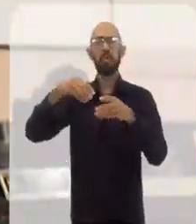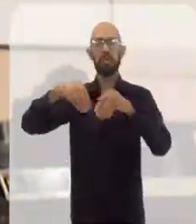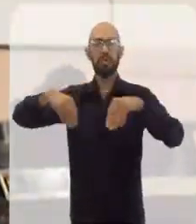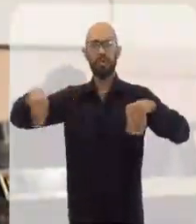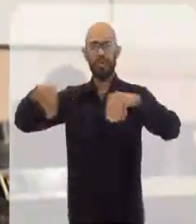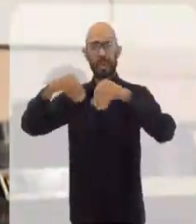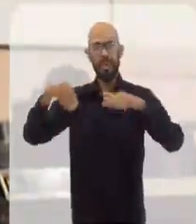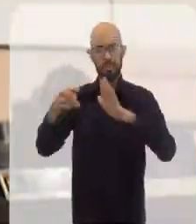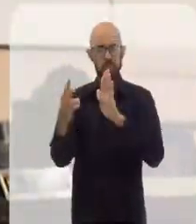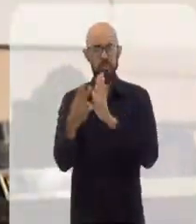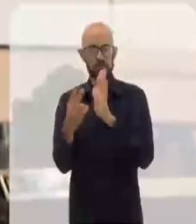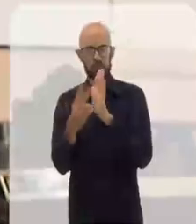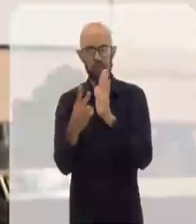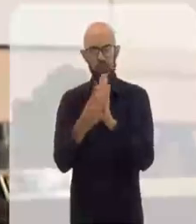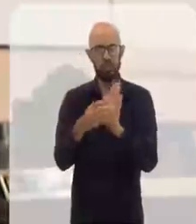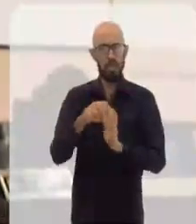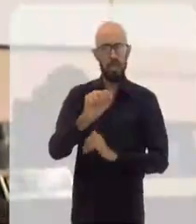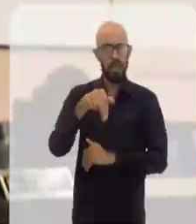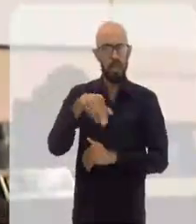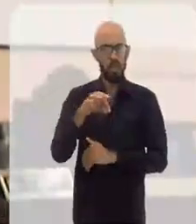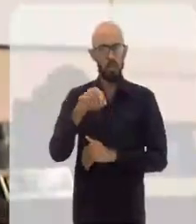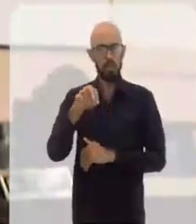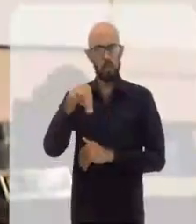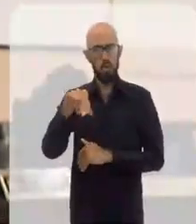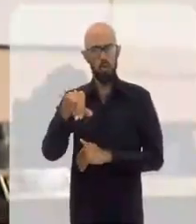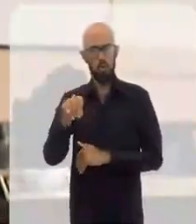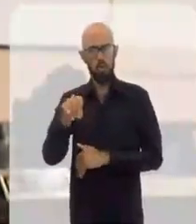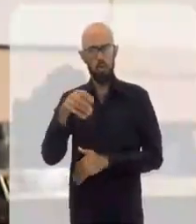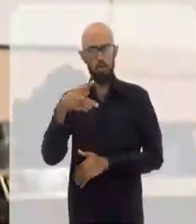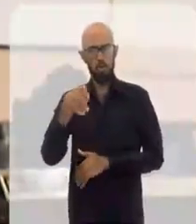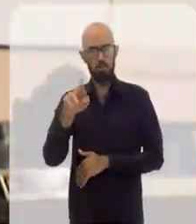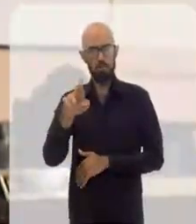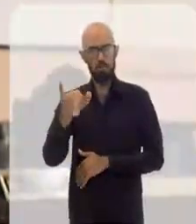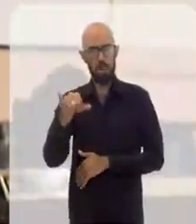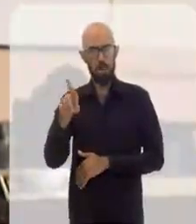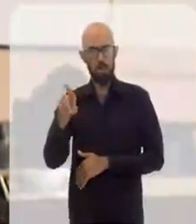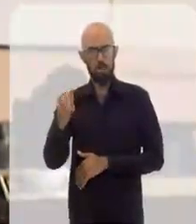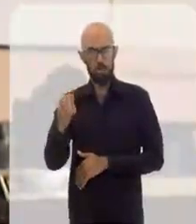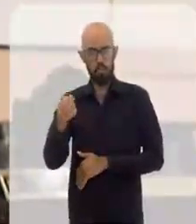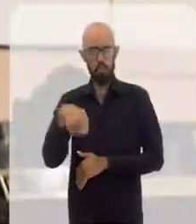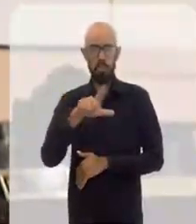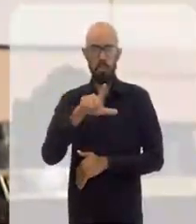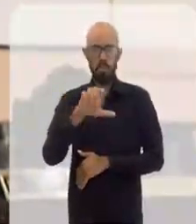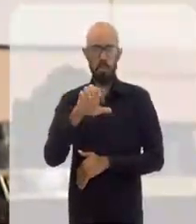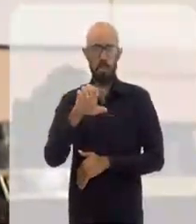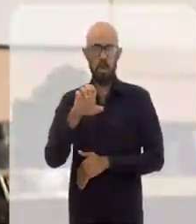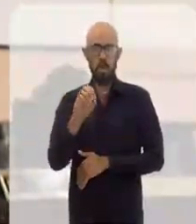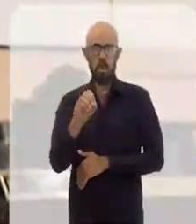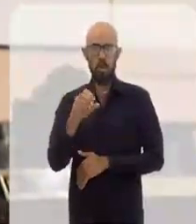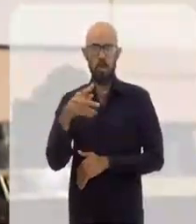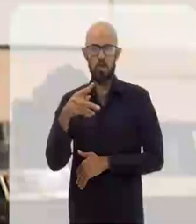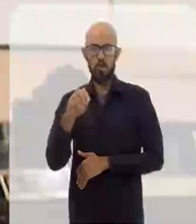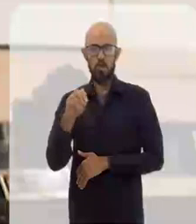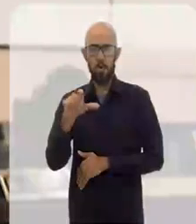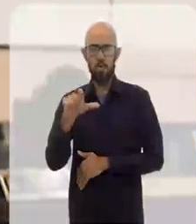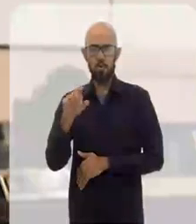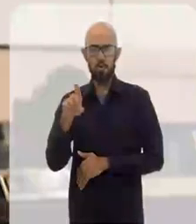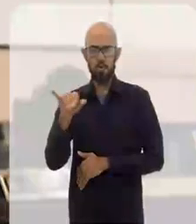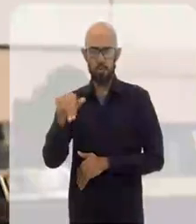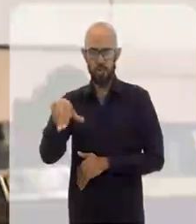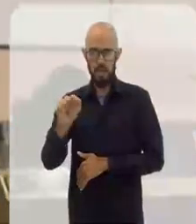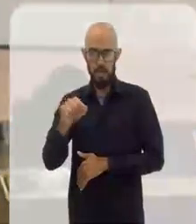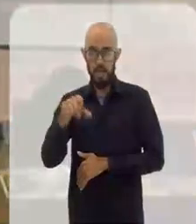ocupava ali a zona de Antônio Prado, Cataguases e Leopoldino. Então,